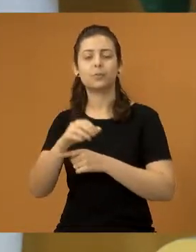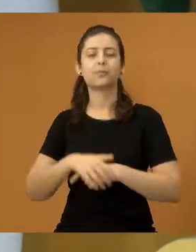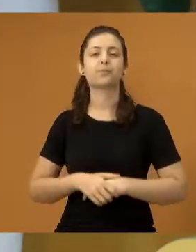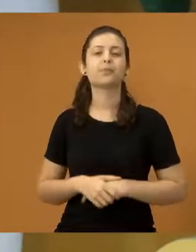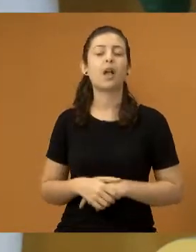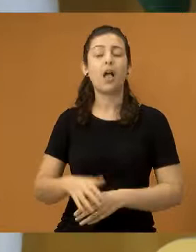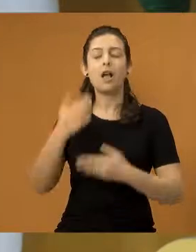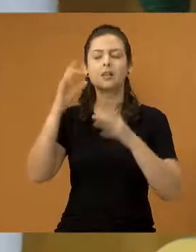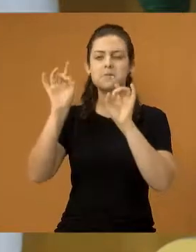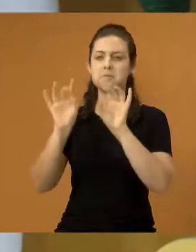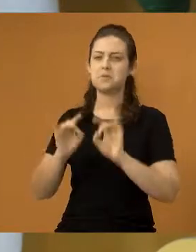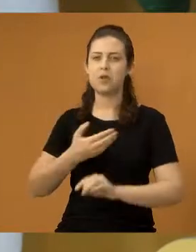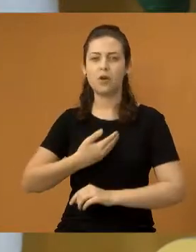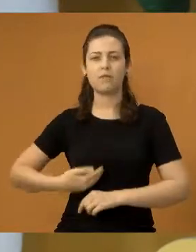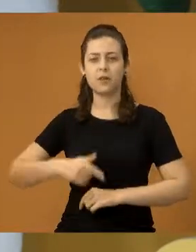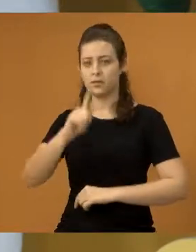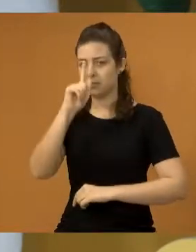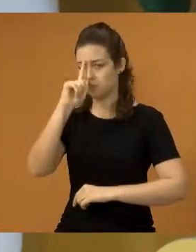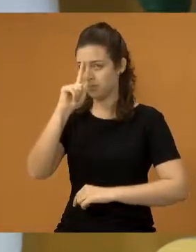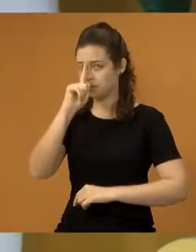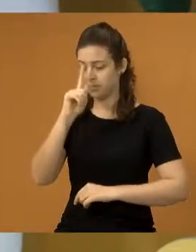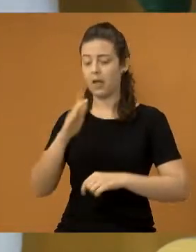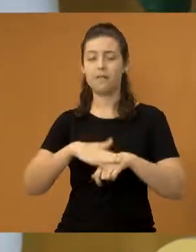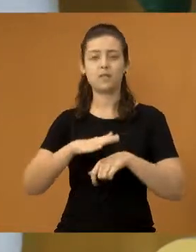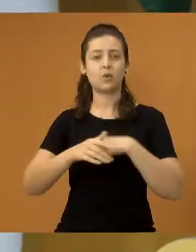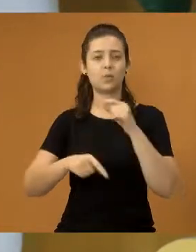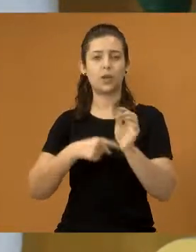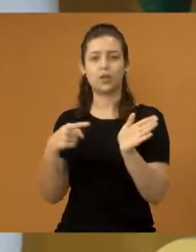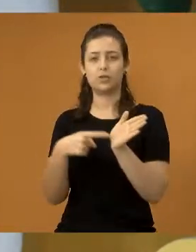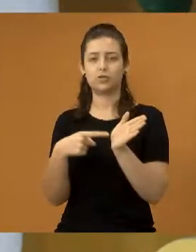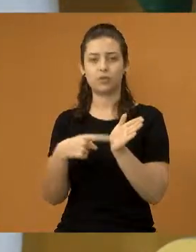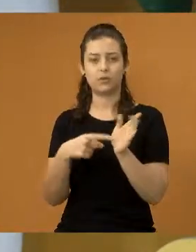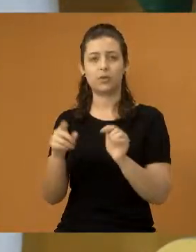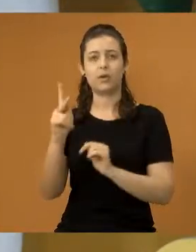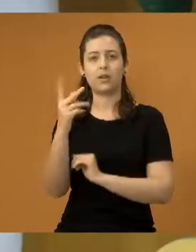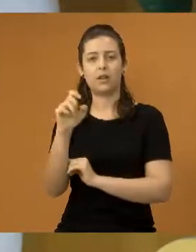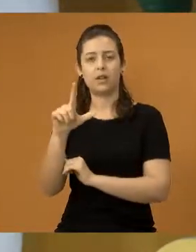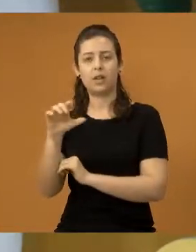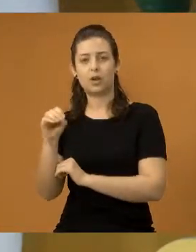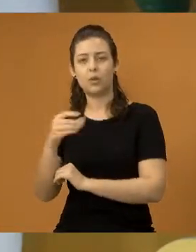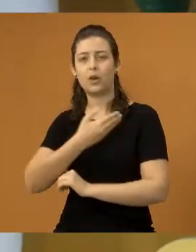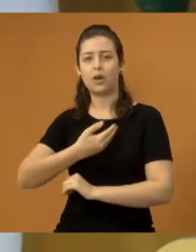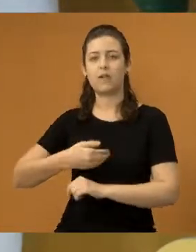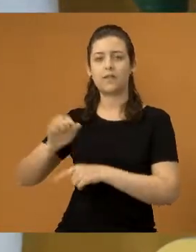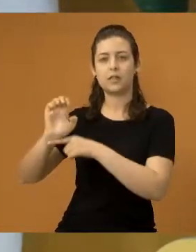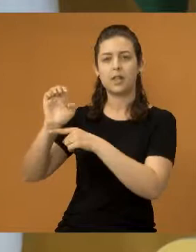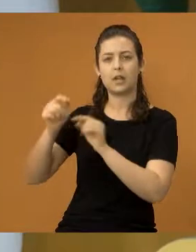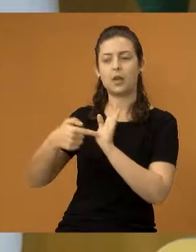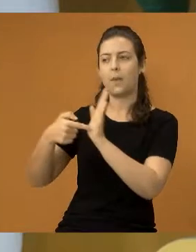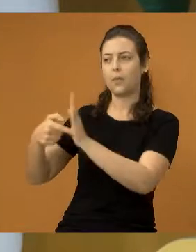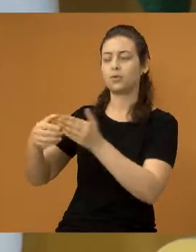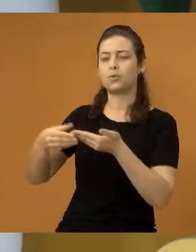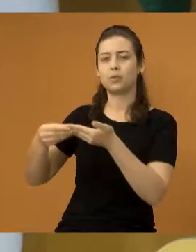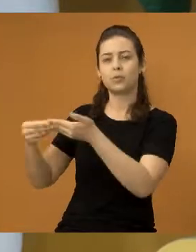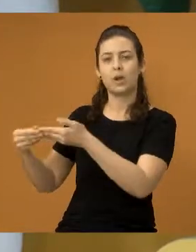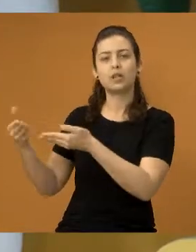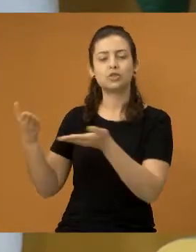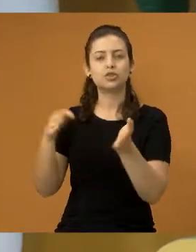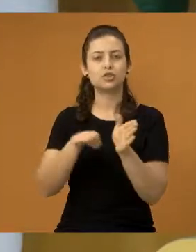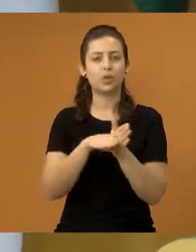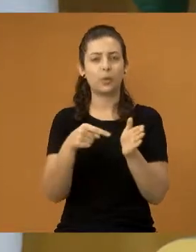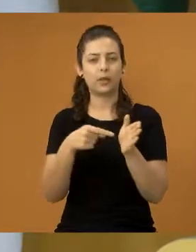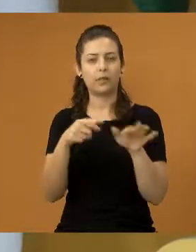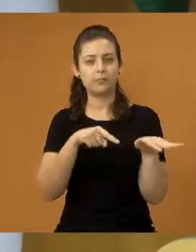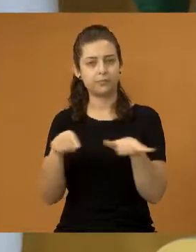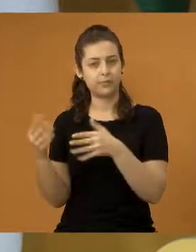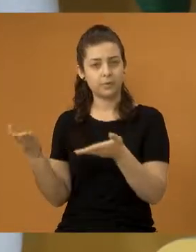agradecimento especial ao nosso governador Geraldo Alckmin. Nós fizemos a indicação, o Elio levou até o governo do estado e veio, chegou aqui em Jacaré essa semana,